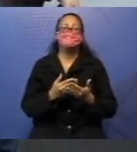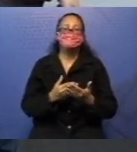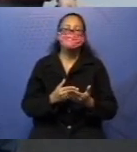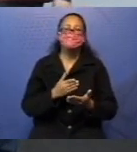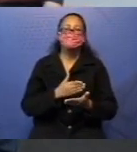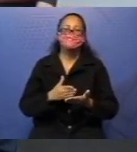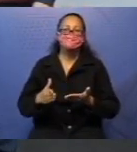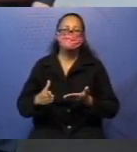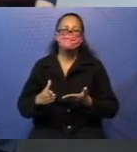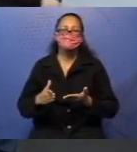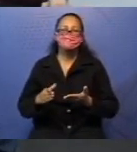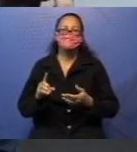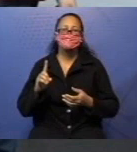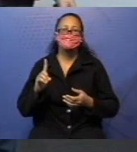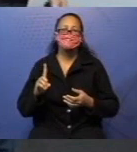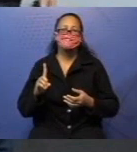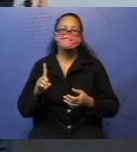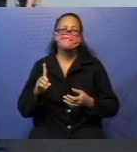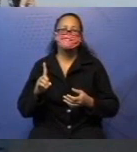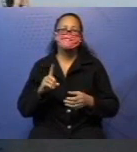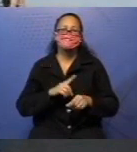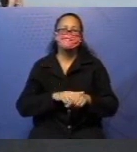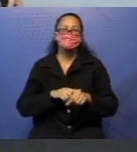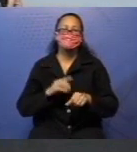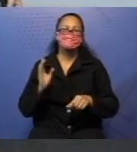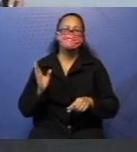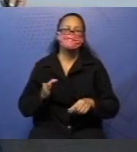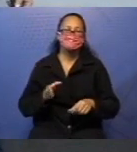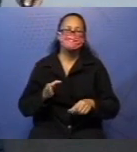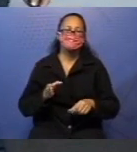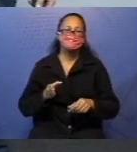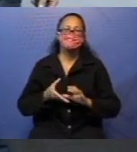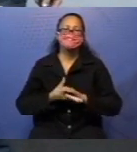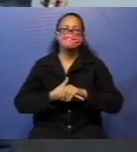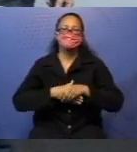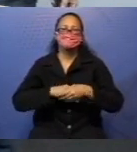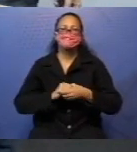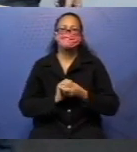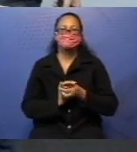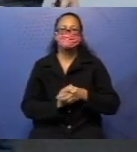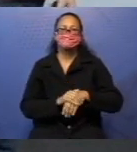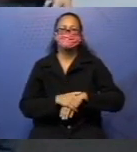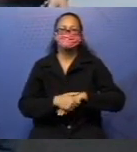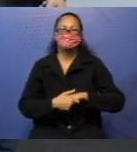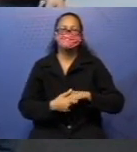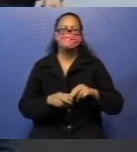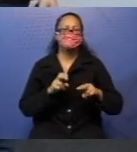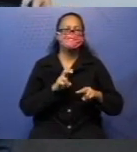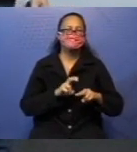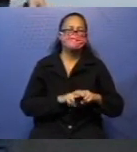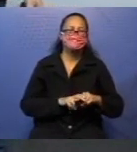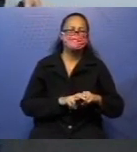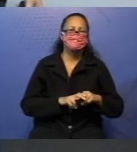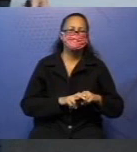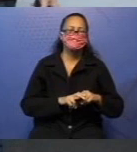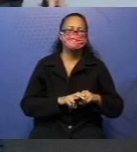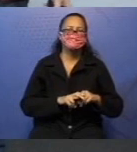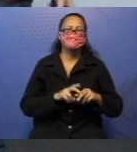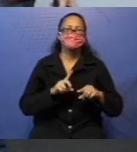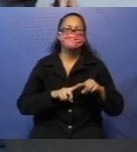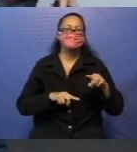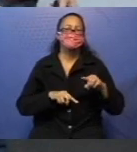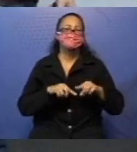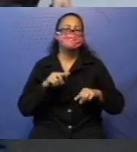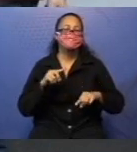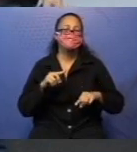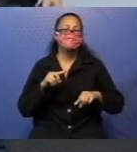esperando. Lavar as mãozinhas, um lugar confortável, material na